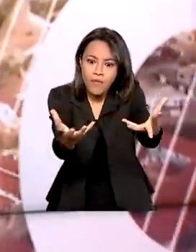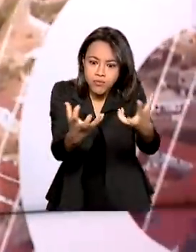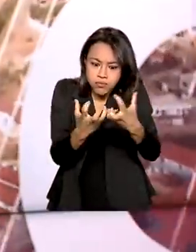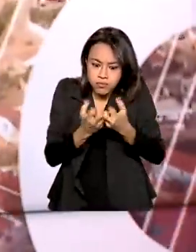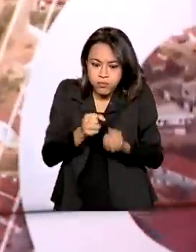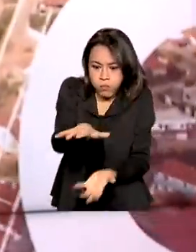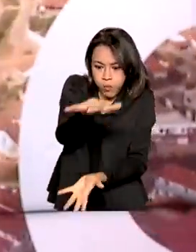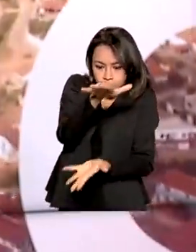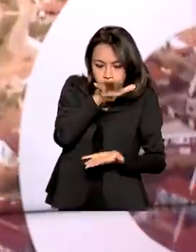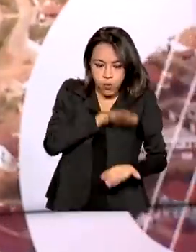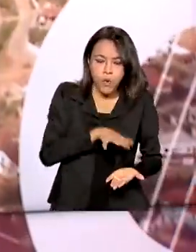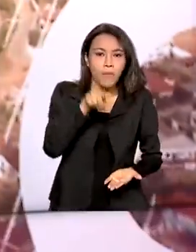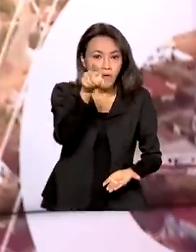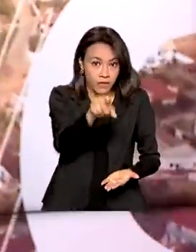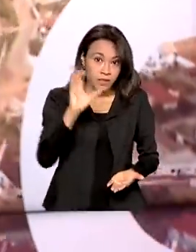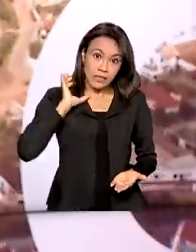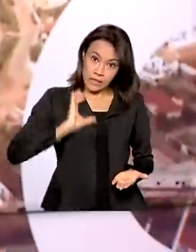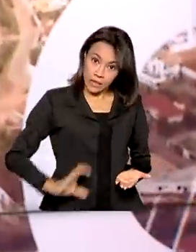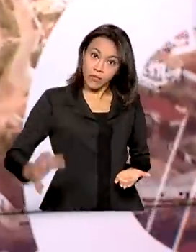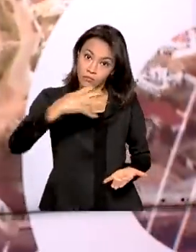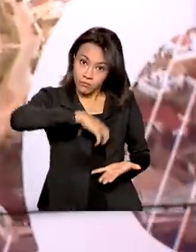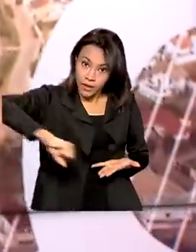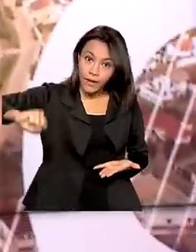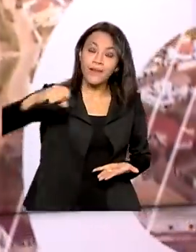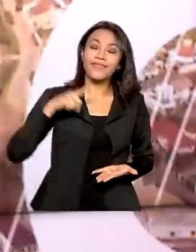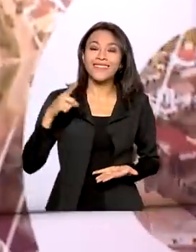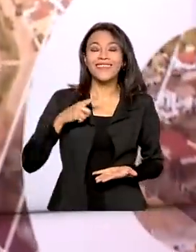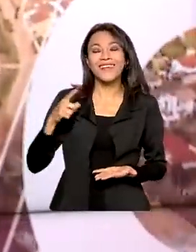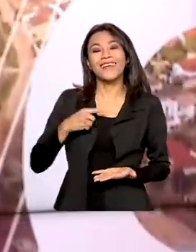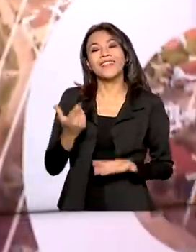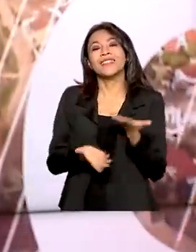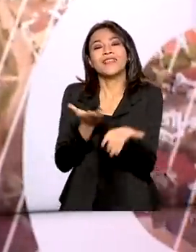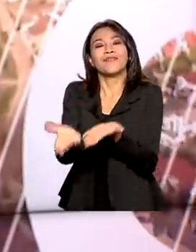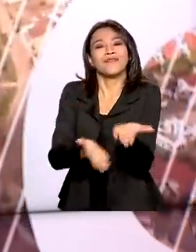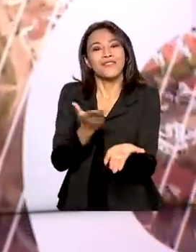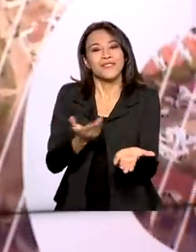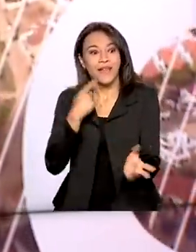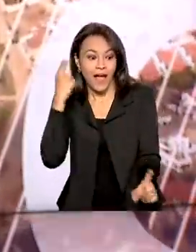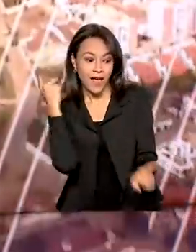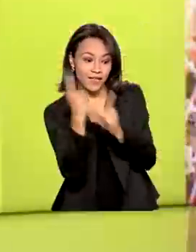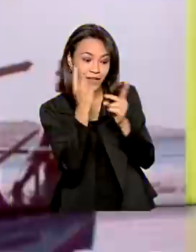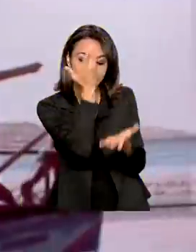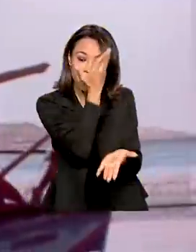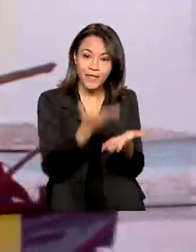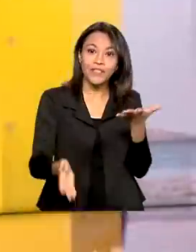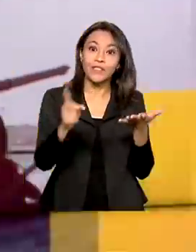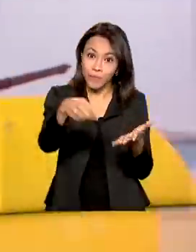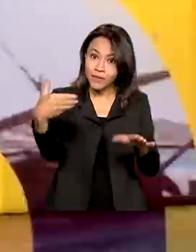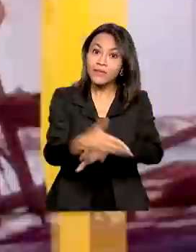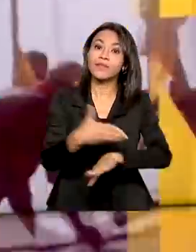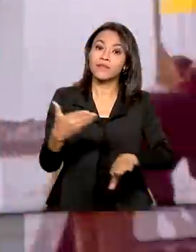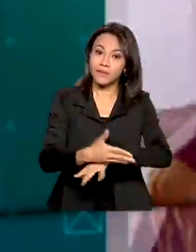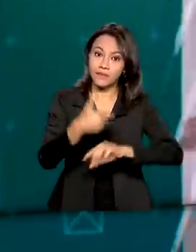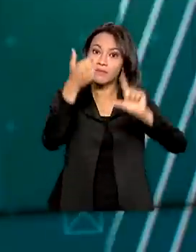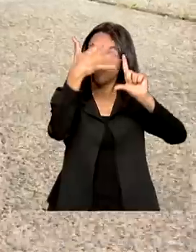recuperar esse material, a empresa oferece o serviço achados e perdidos, que pode também ser acessado pela internet.